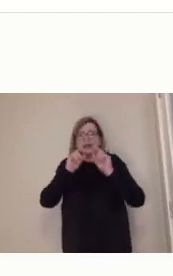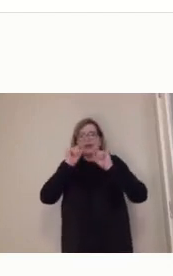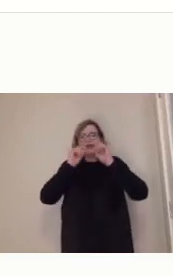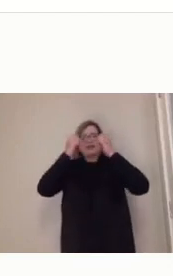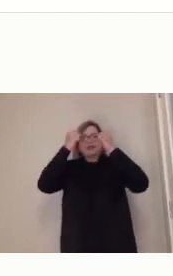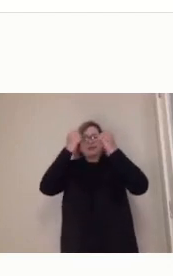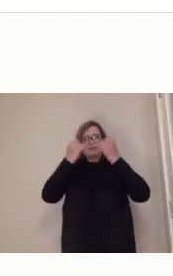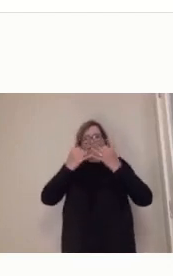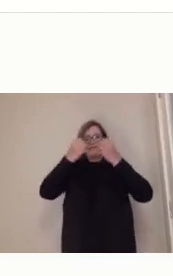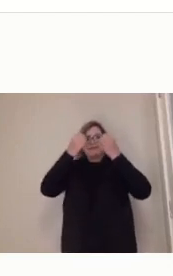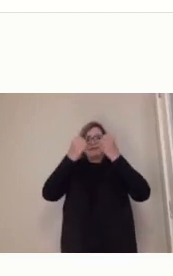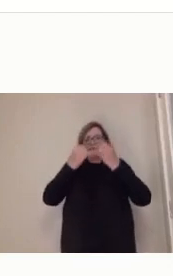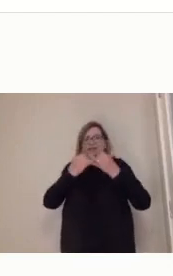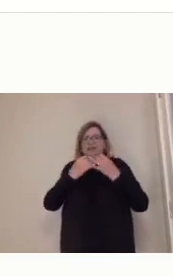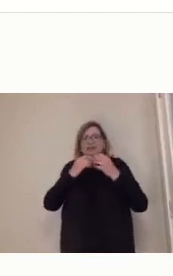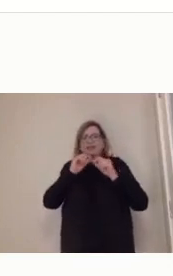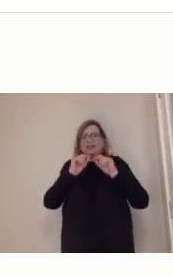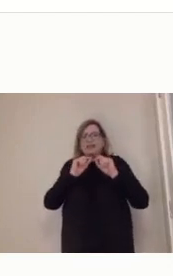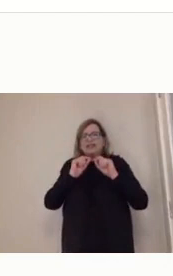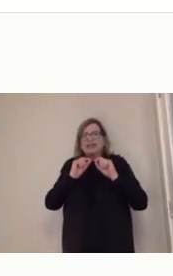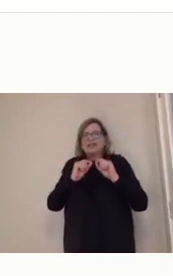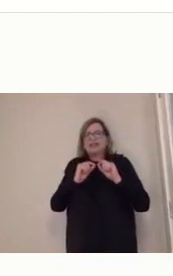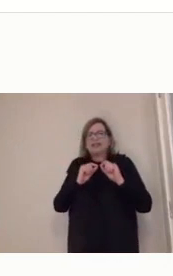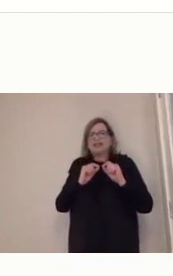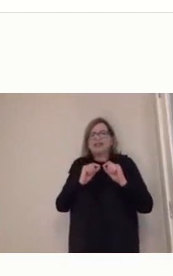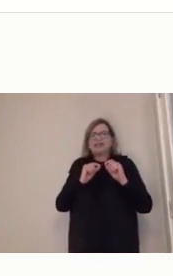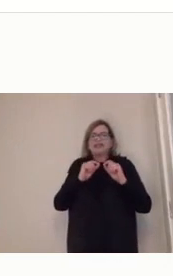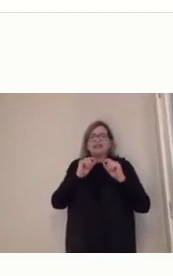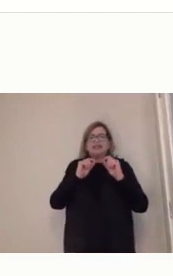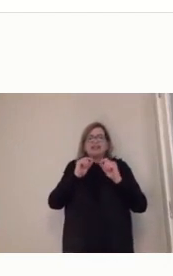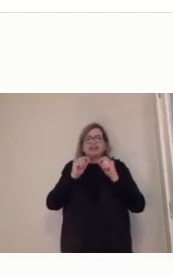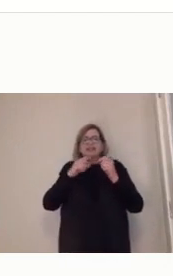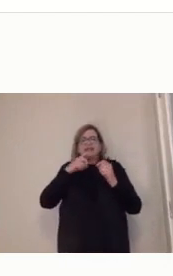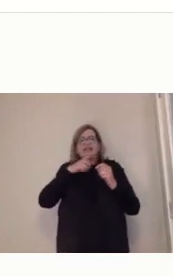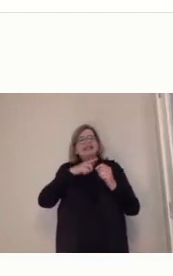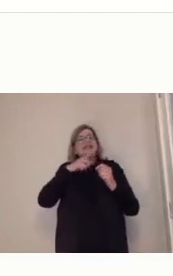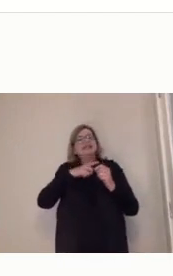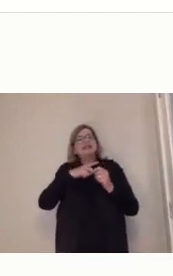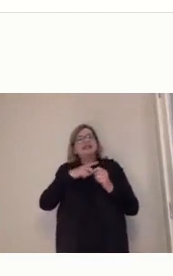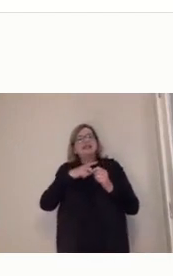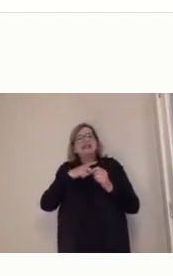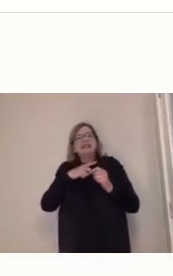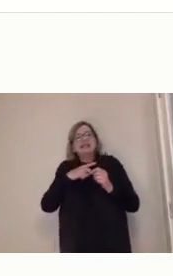videoconferências, mas vocês devem estar usando muito o Zoom, o Google Meet,